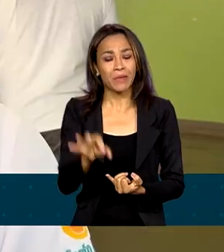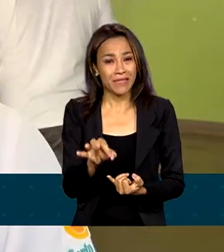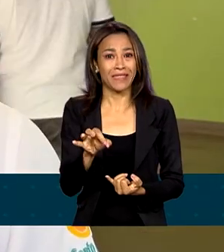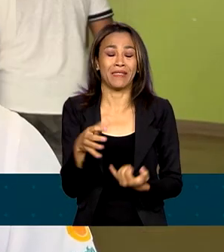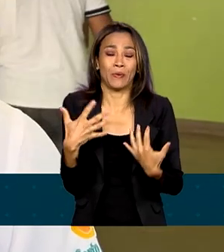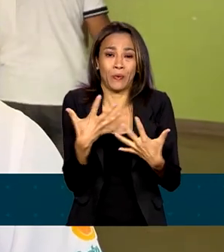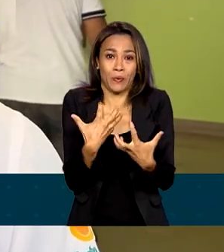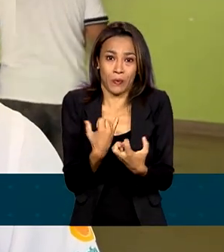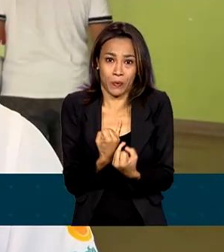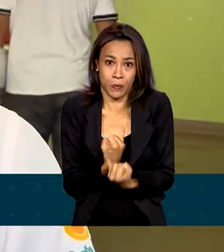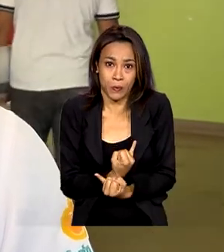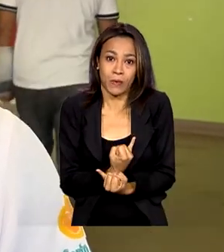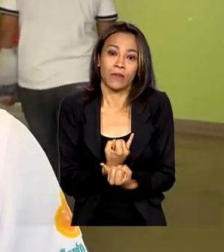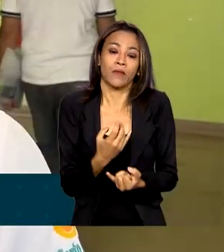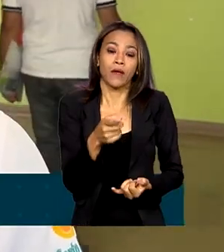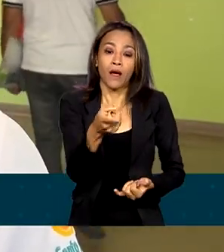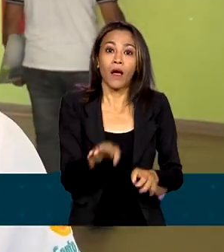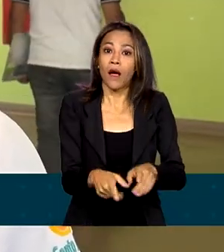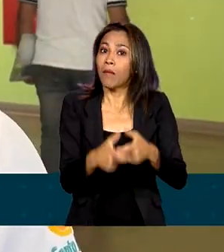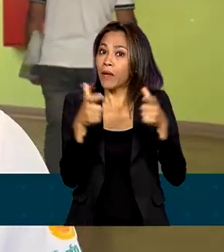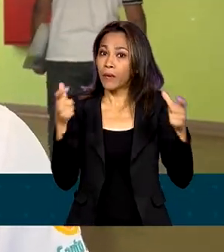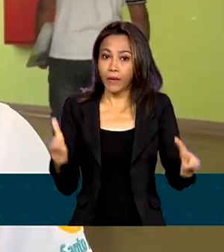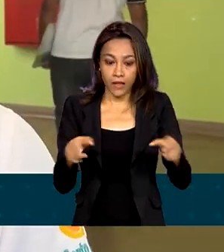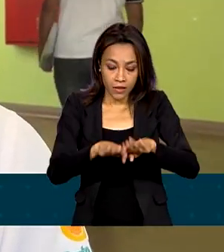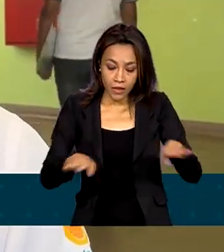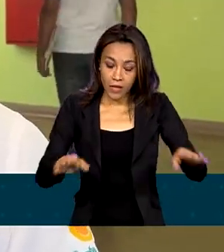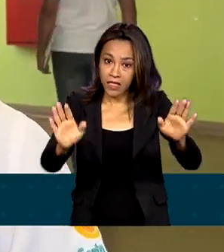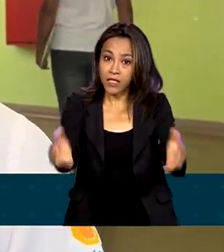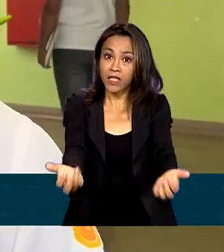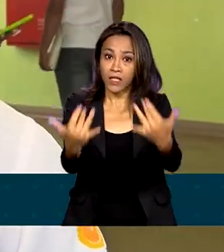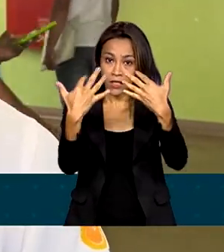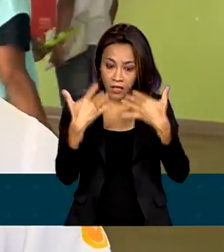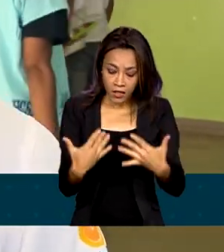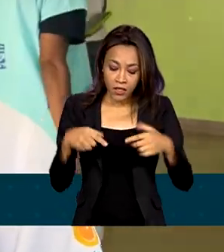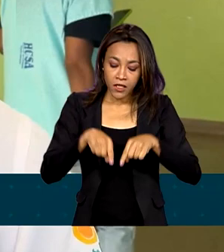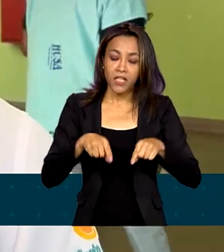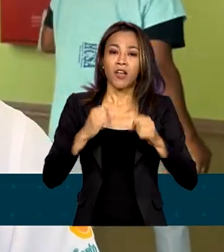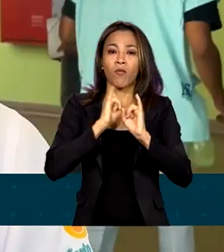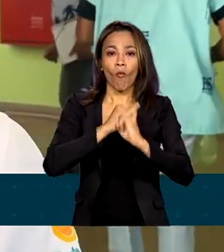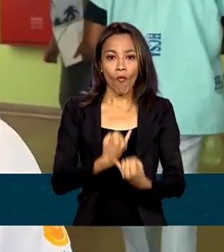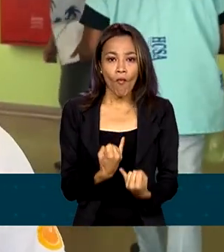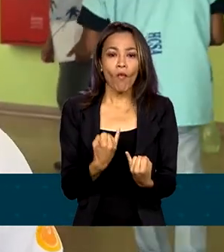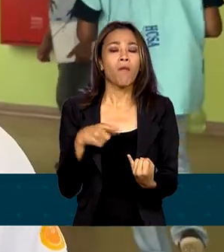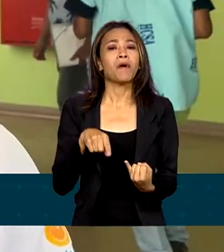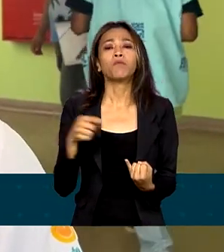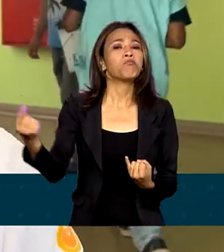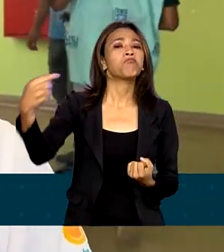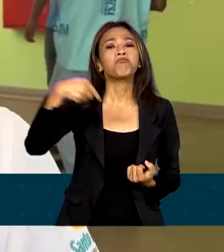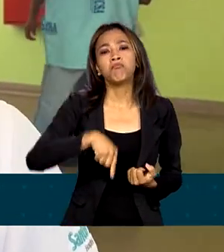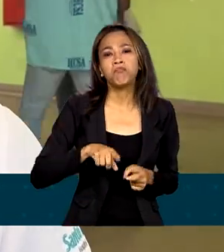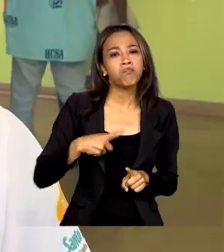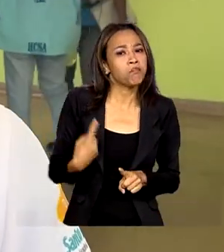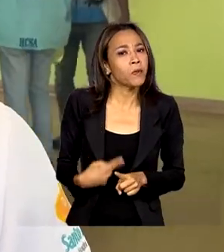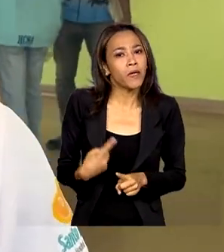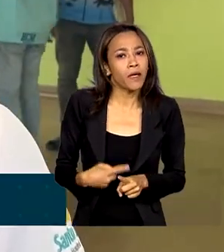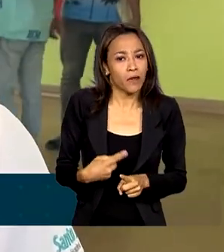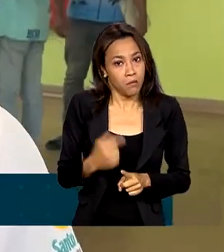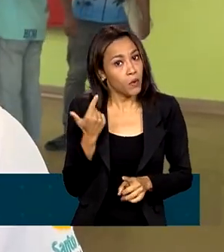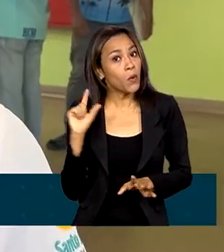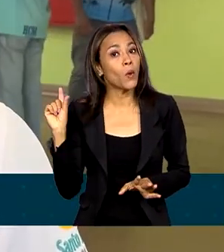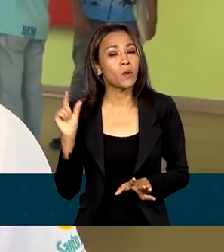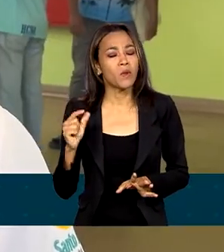ideal. A grande maioria dessas crianças vão chegar desnutridas, mas o que trazem elas até aqui muitas vezes são motivadas por uma outra situação.